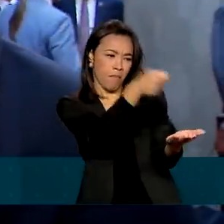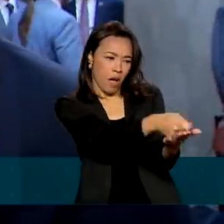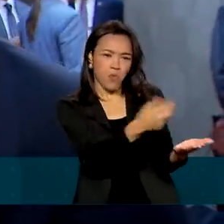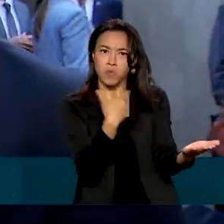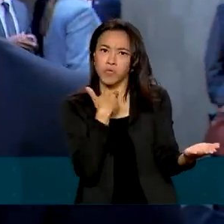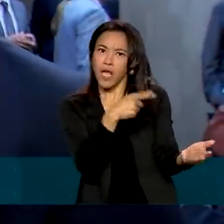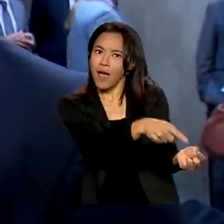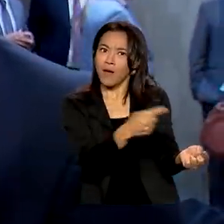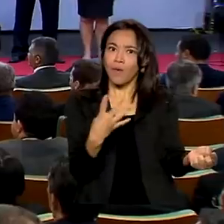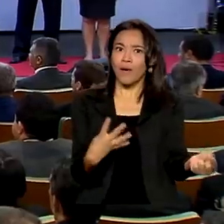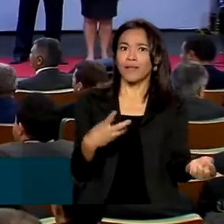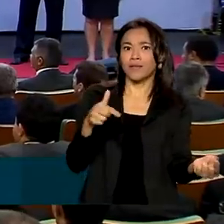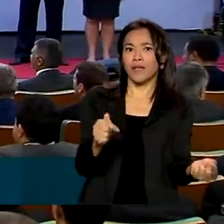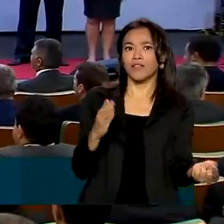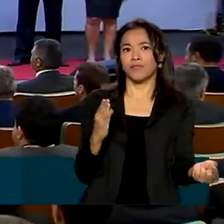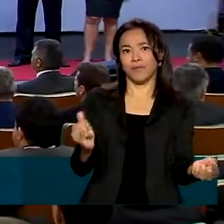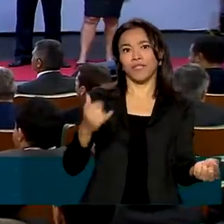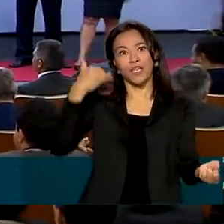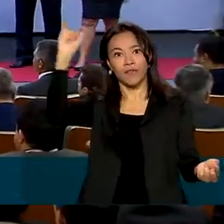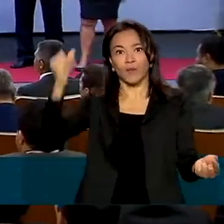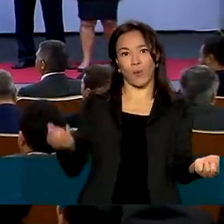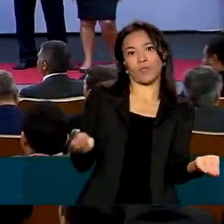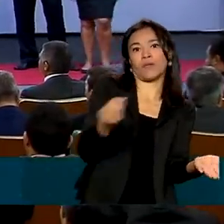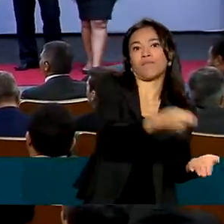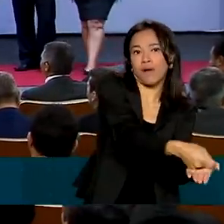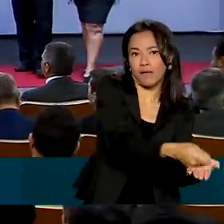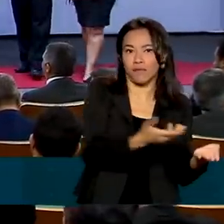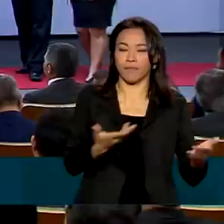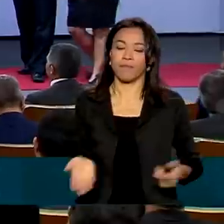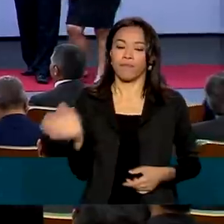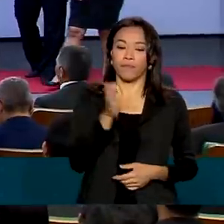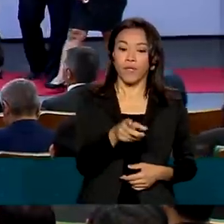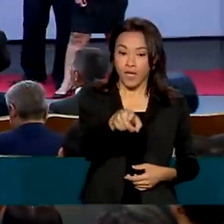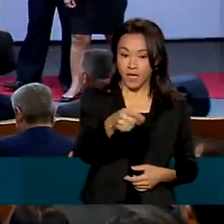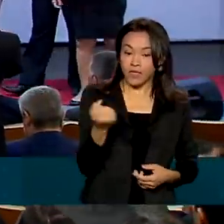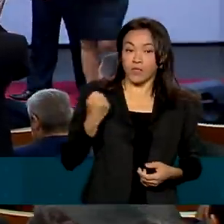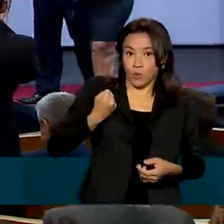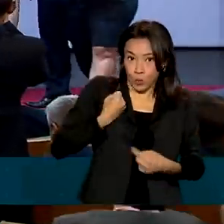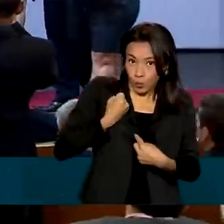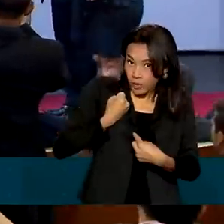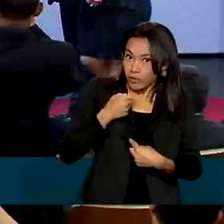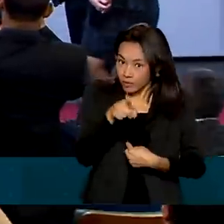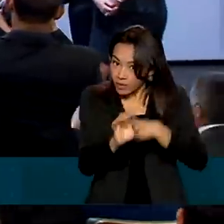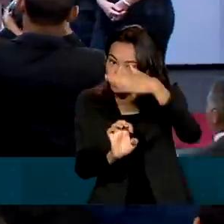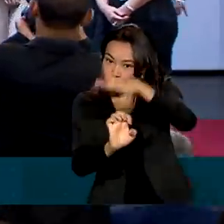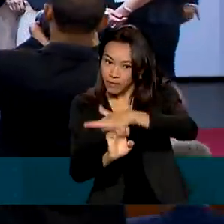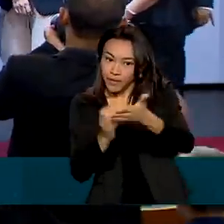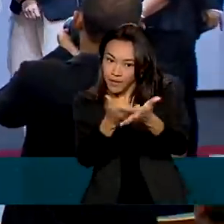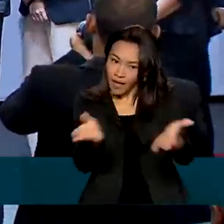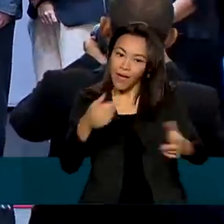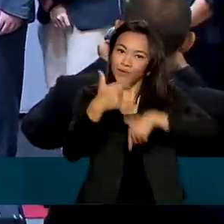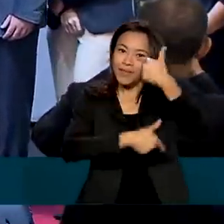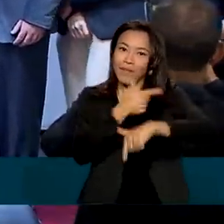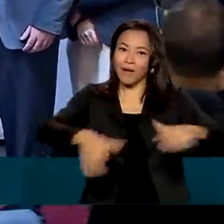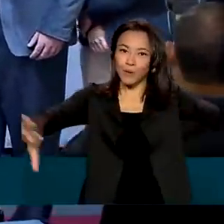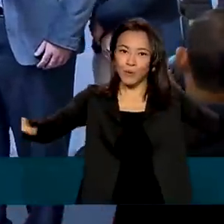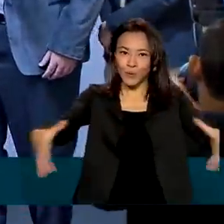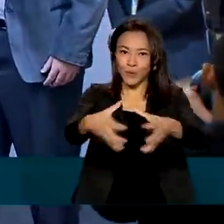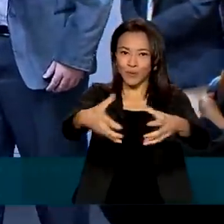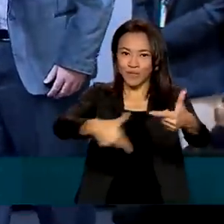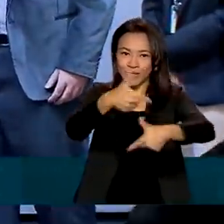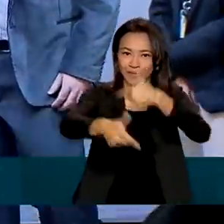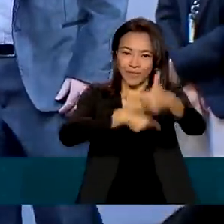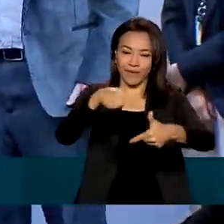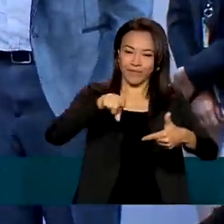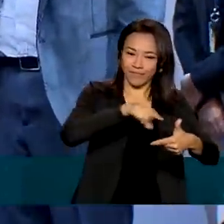bilhões no total. Para o presidente da data breve, os números são reflexo do trabalho de toda a equipe ligada à tecnologia